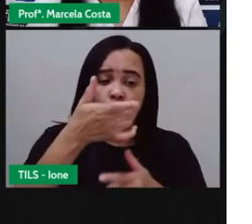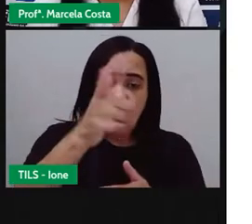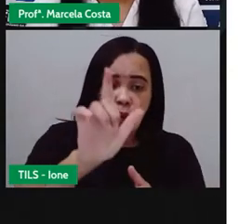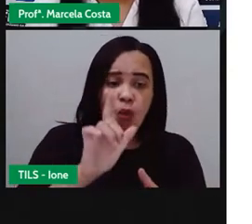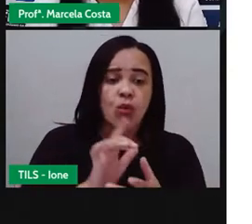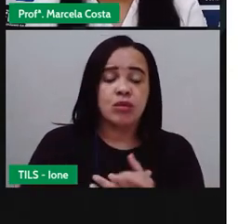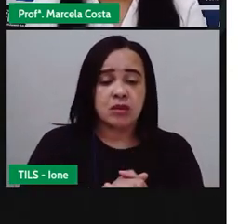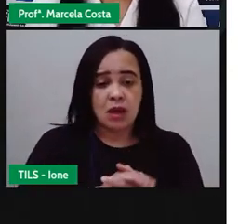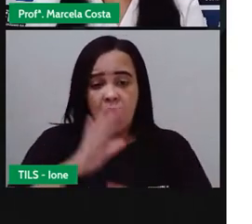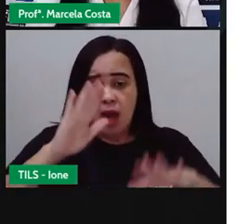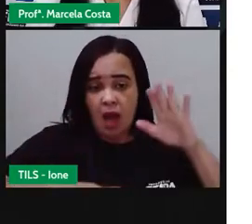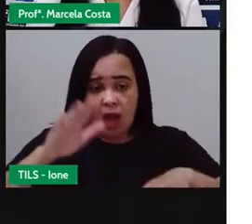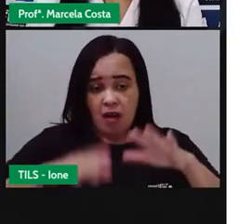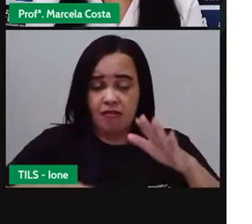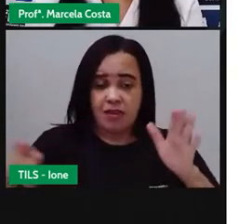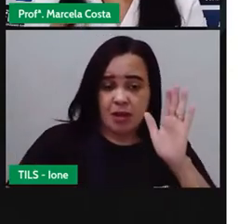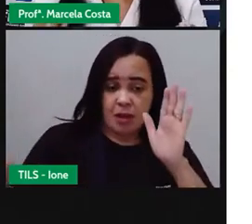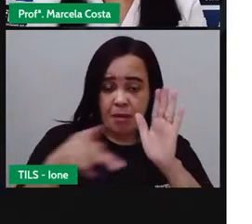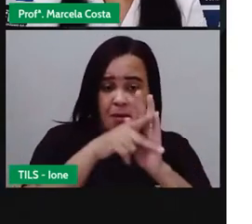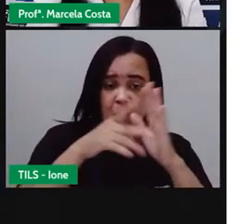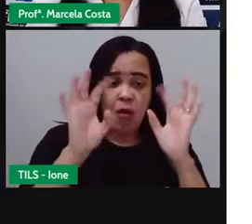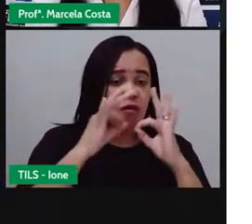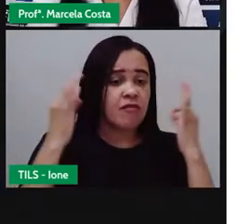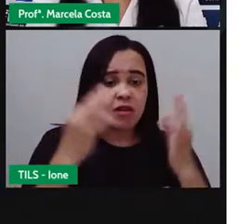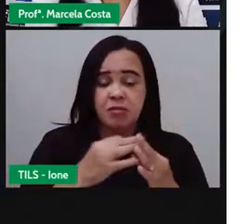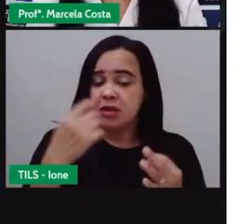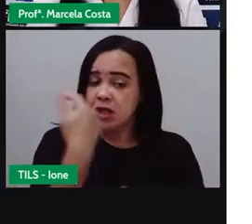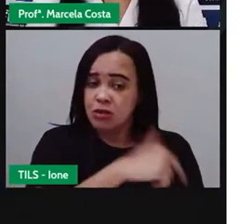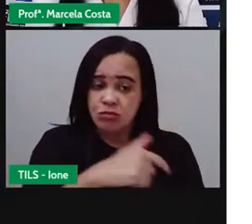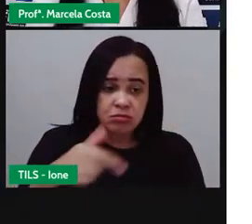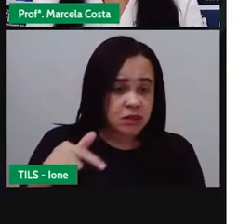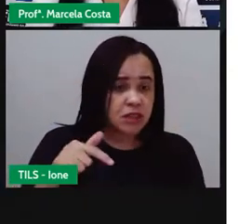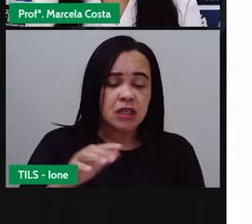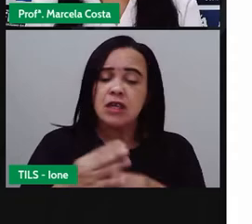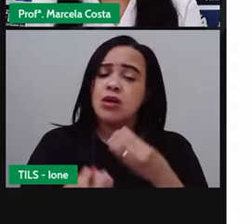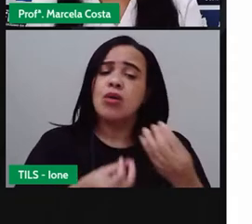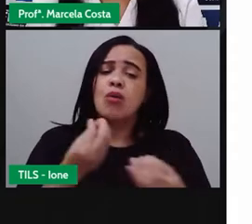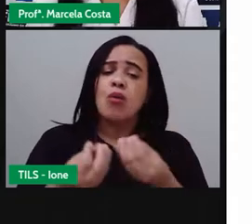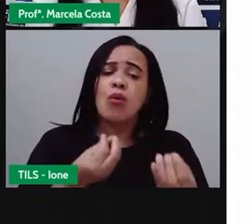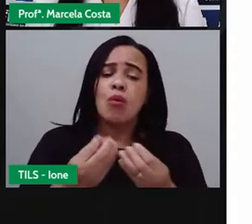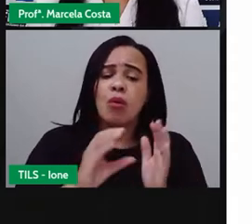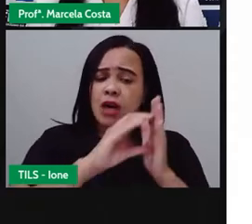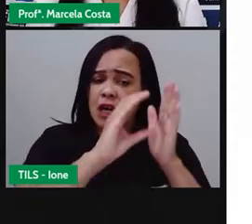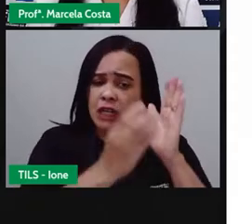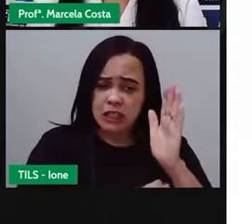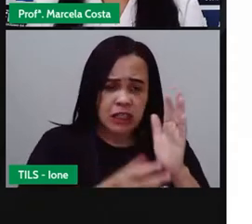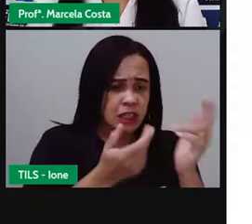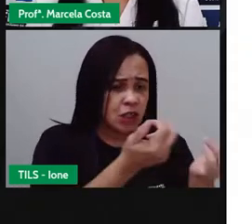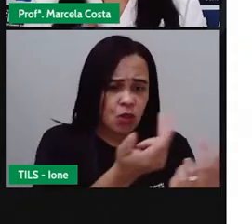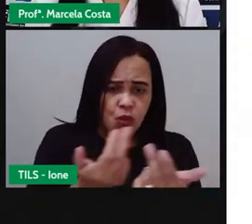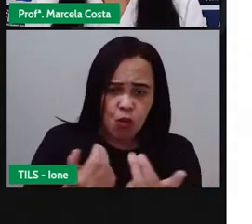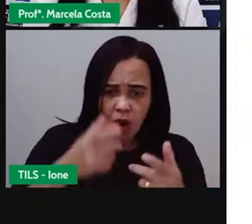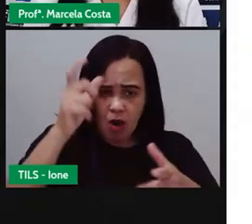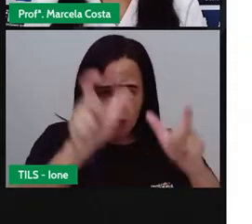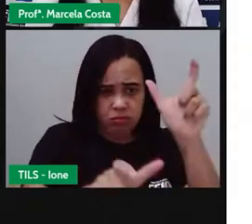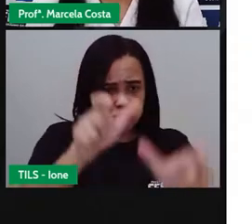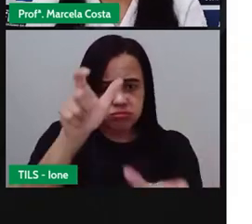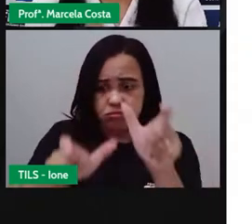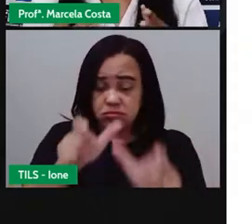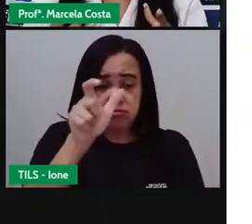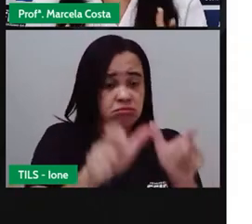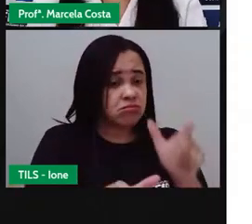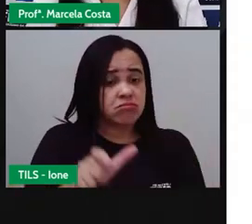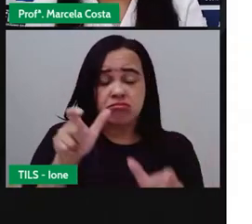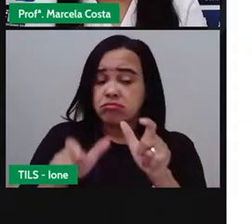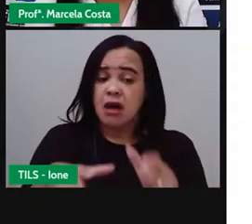de sangue, elas não têm as mesmas características físicas e mesmo as pessoas